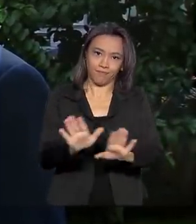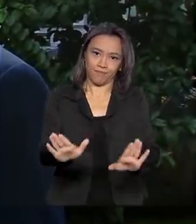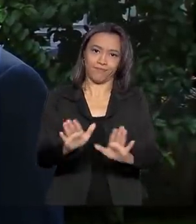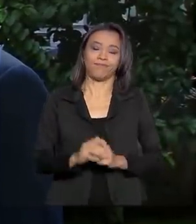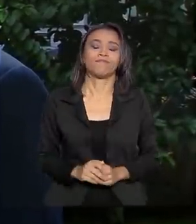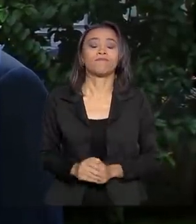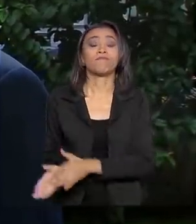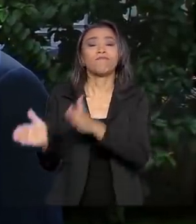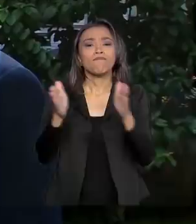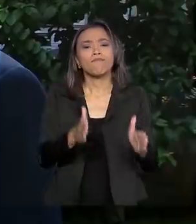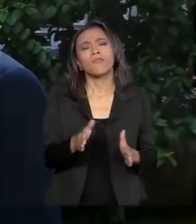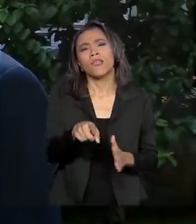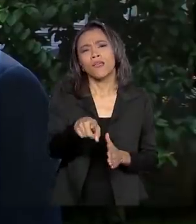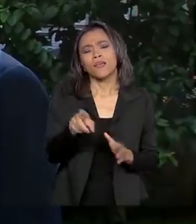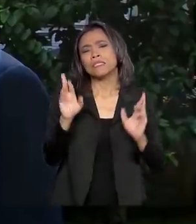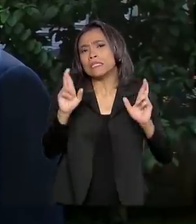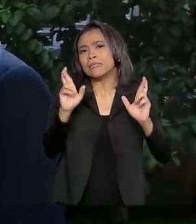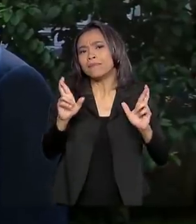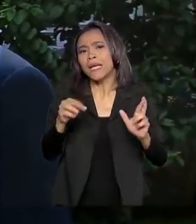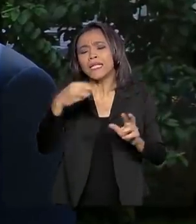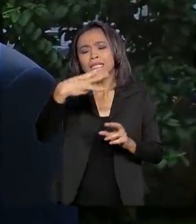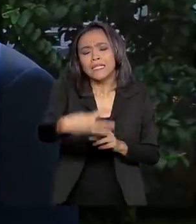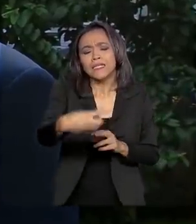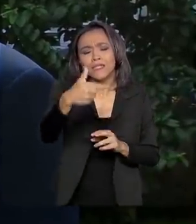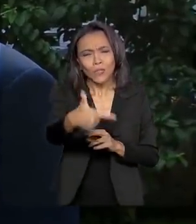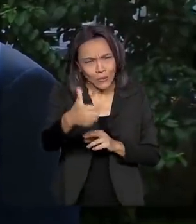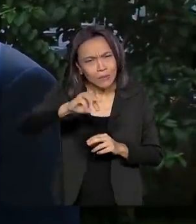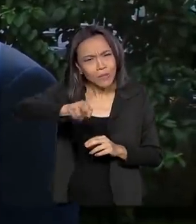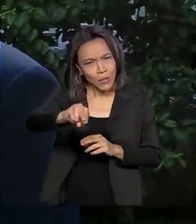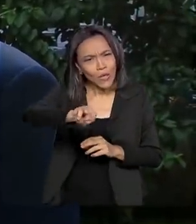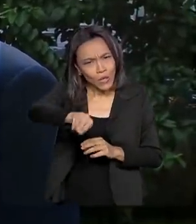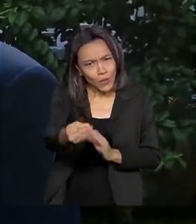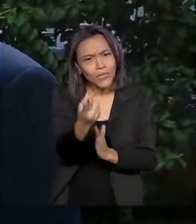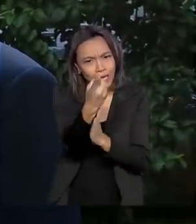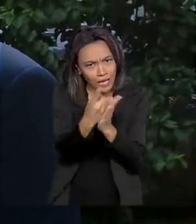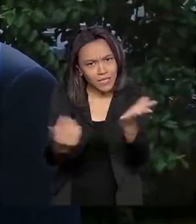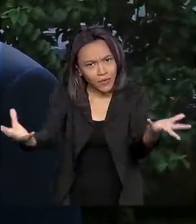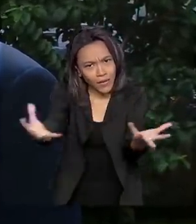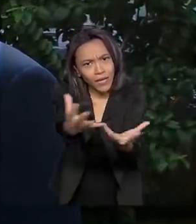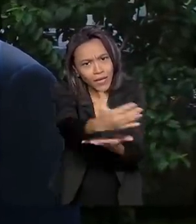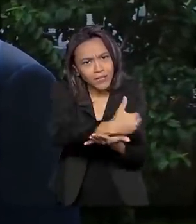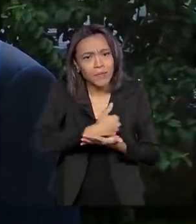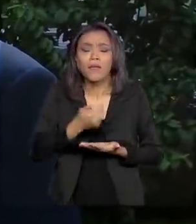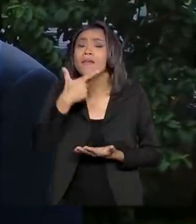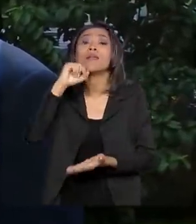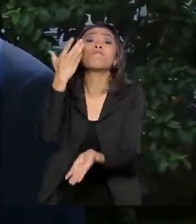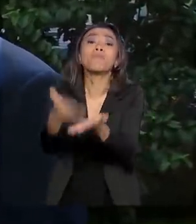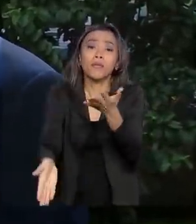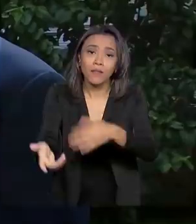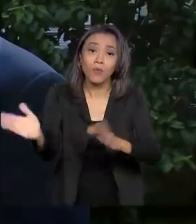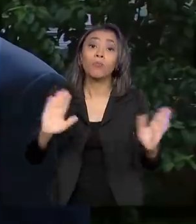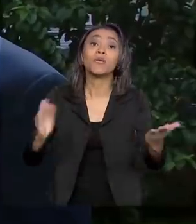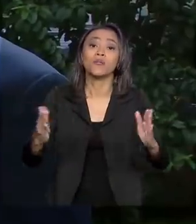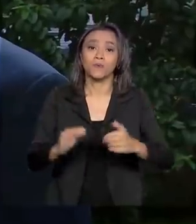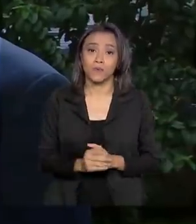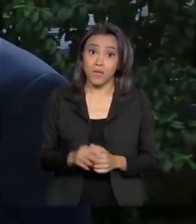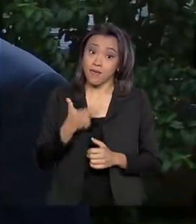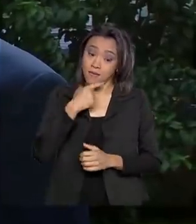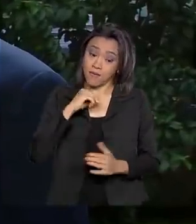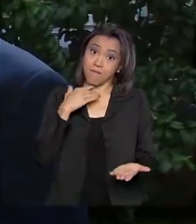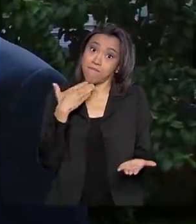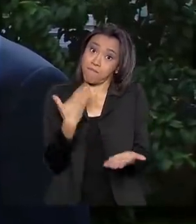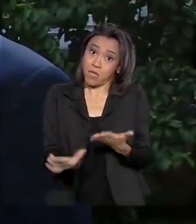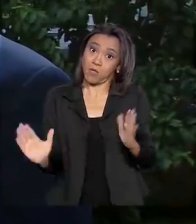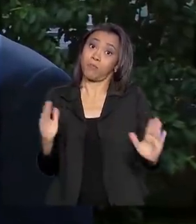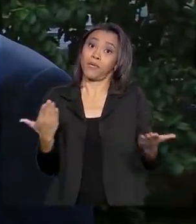E a expectativa é receber 32 milhões de declarações, né? Quem perder o prazo? Quem perder o prazo fica sujeito à